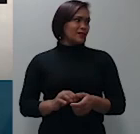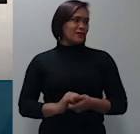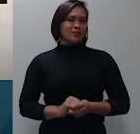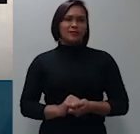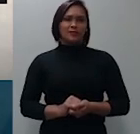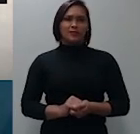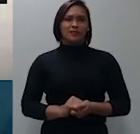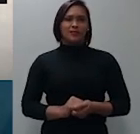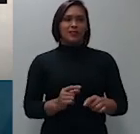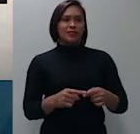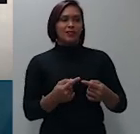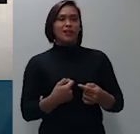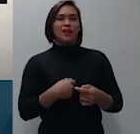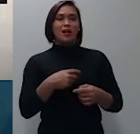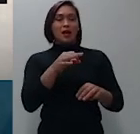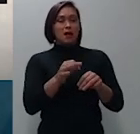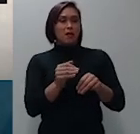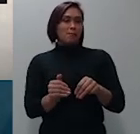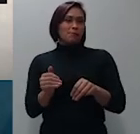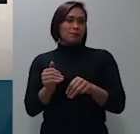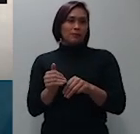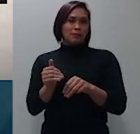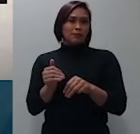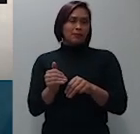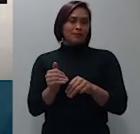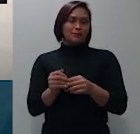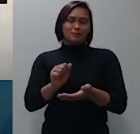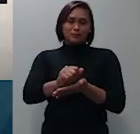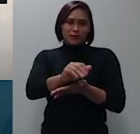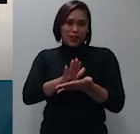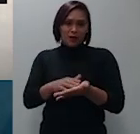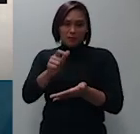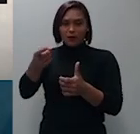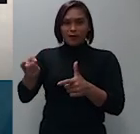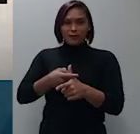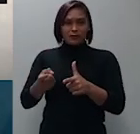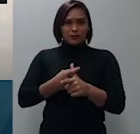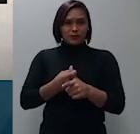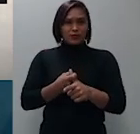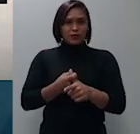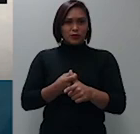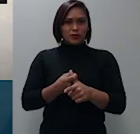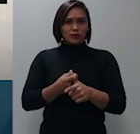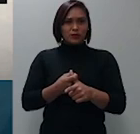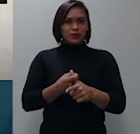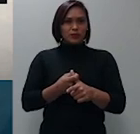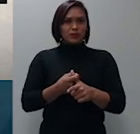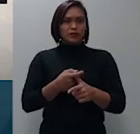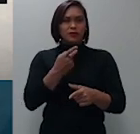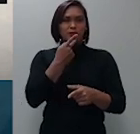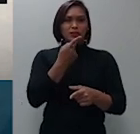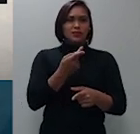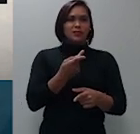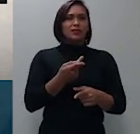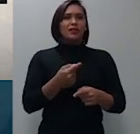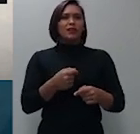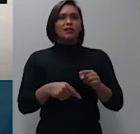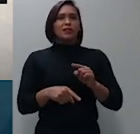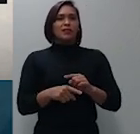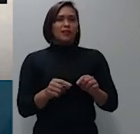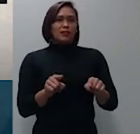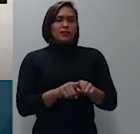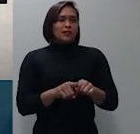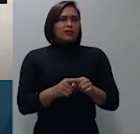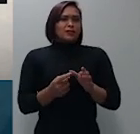devedor pode se configurar de distintas formas, de acordo com a natureza da relação jurídico